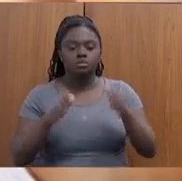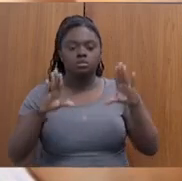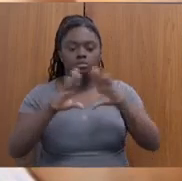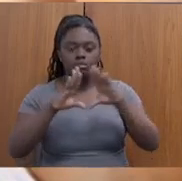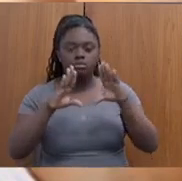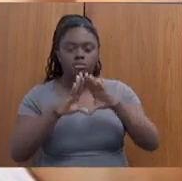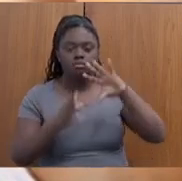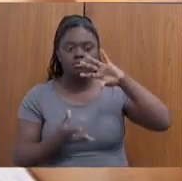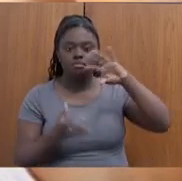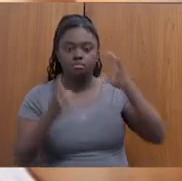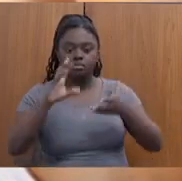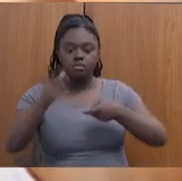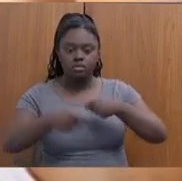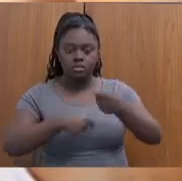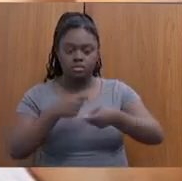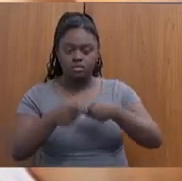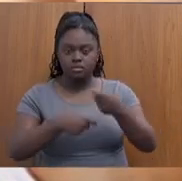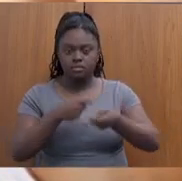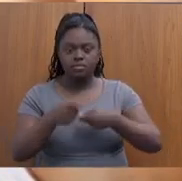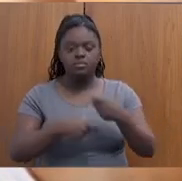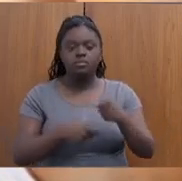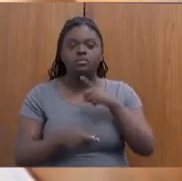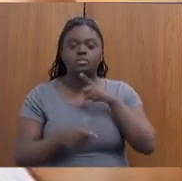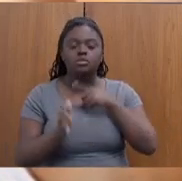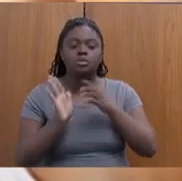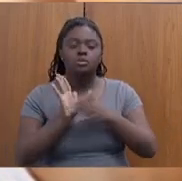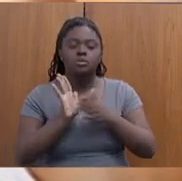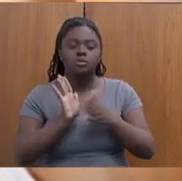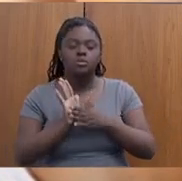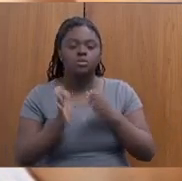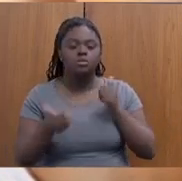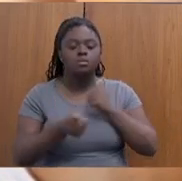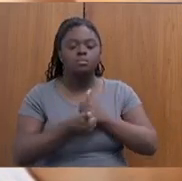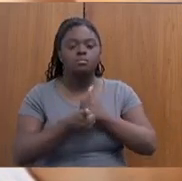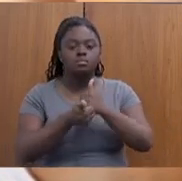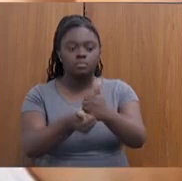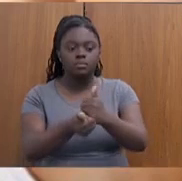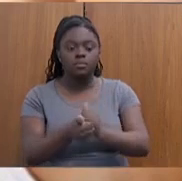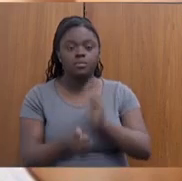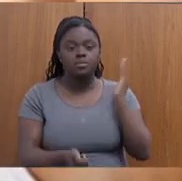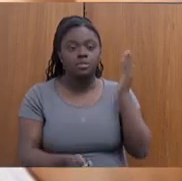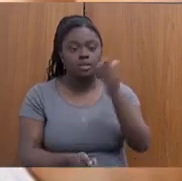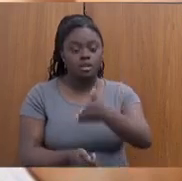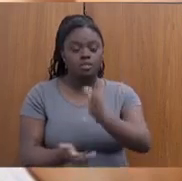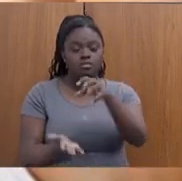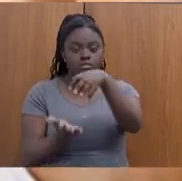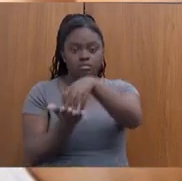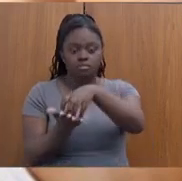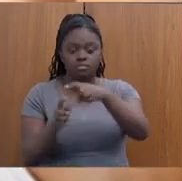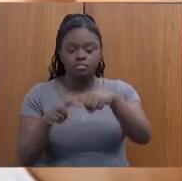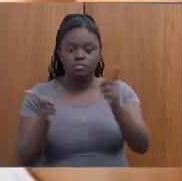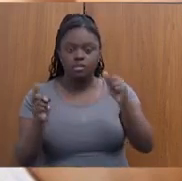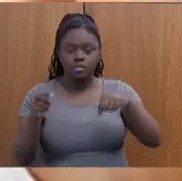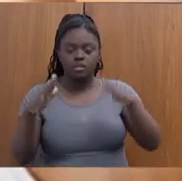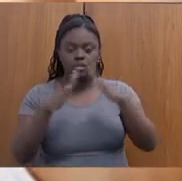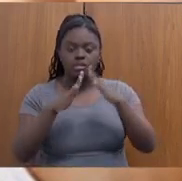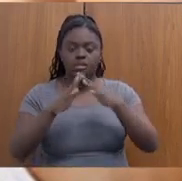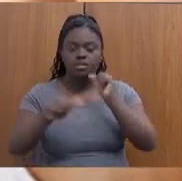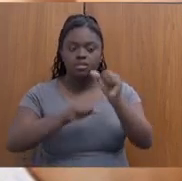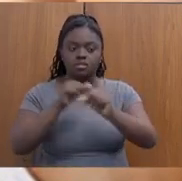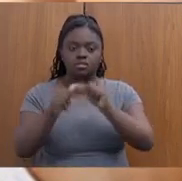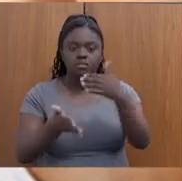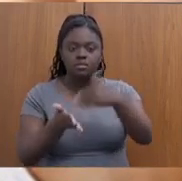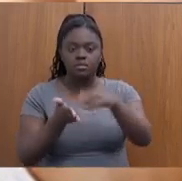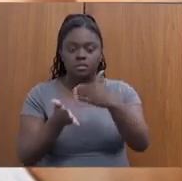Administrativa, nós tínhamos proposto uma assessoria ligada diretamente ao gabinete, mas aqui nessa casa transformou numa secretaria gostaria